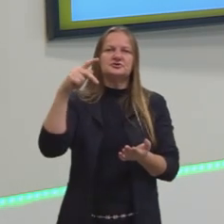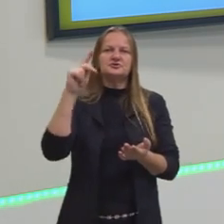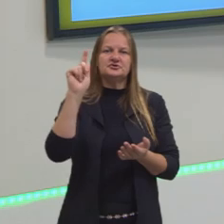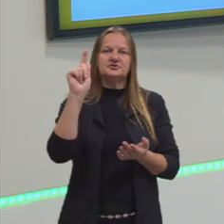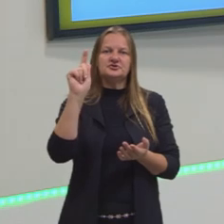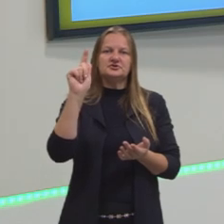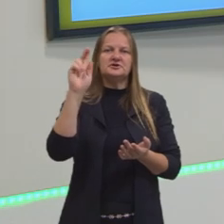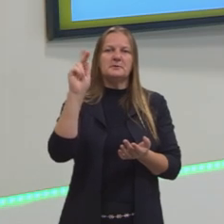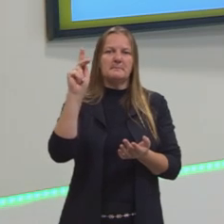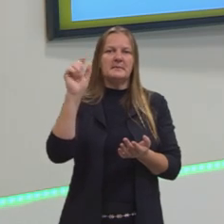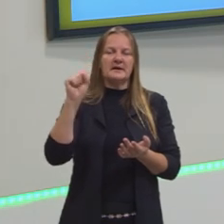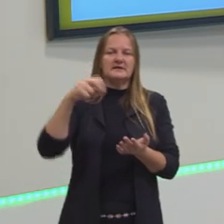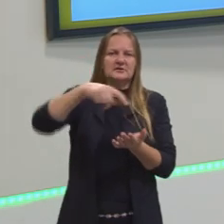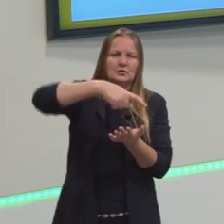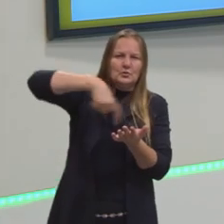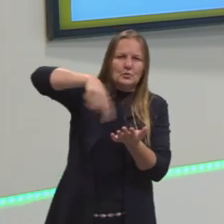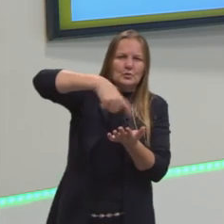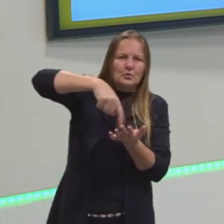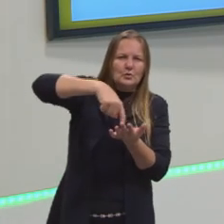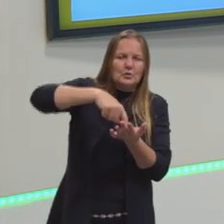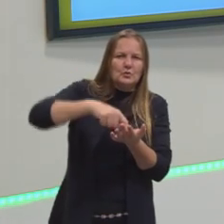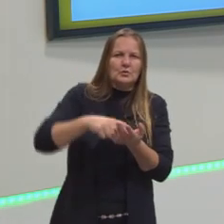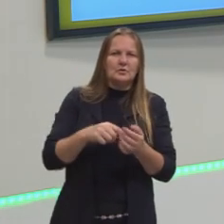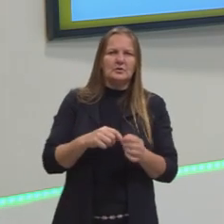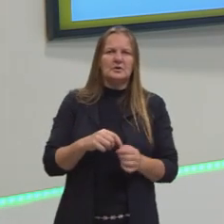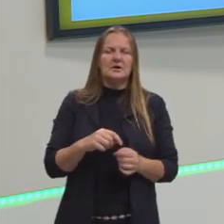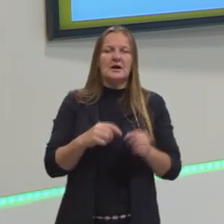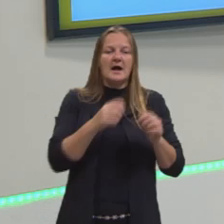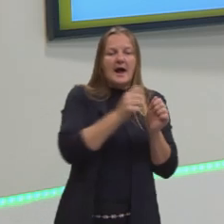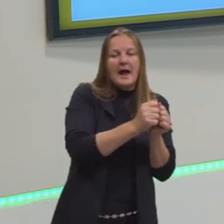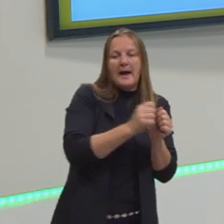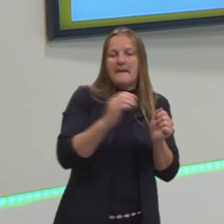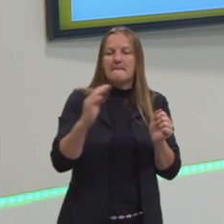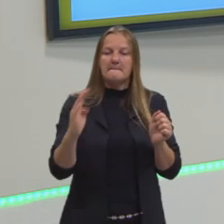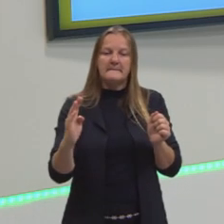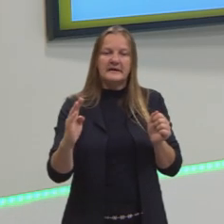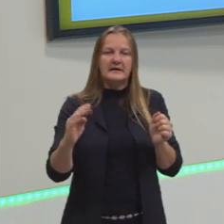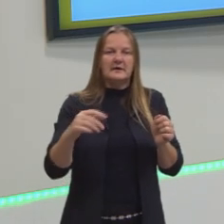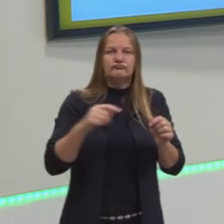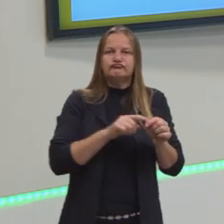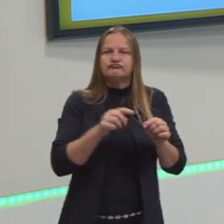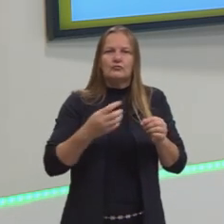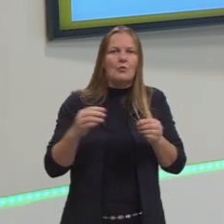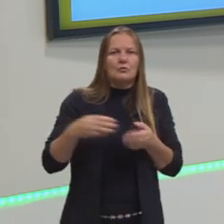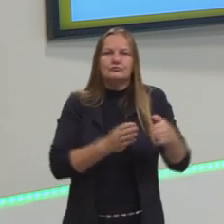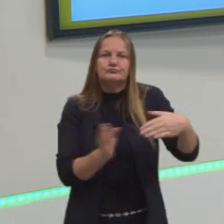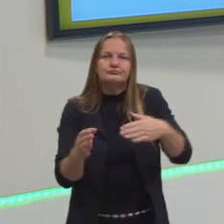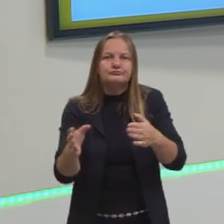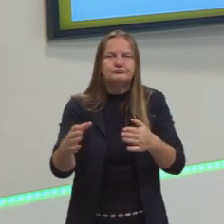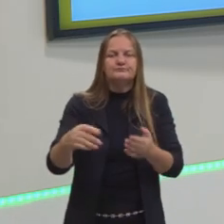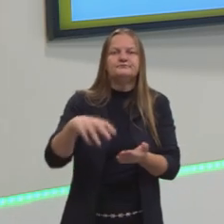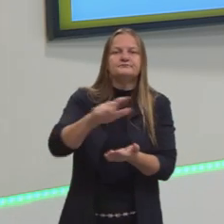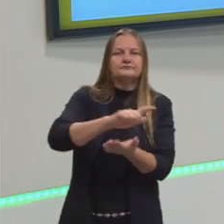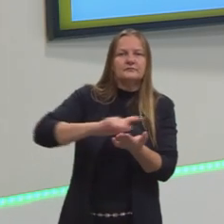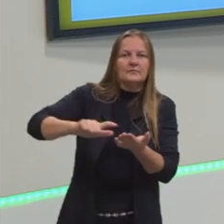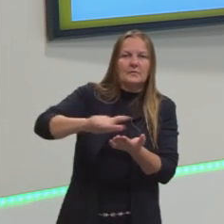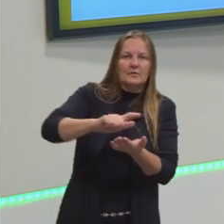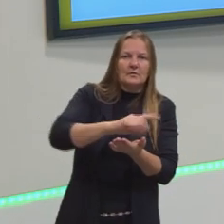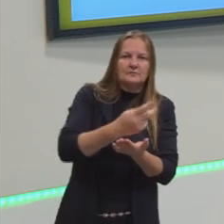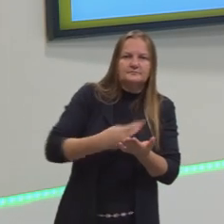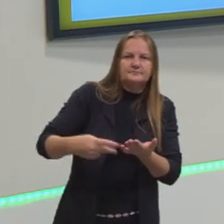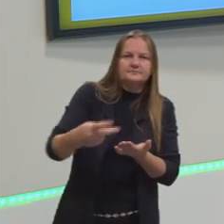para se dirigir, ou deslocar do ponto A ao ponto B, utiliza o recurso também da cartografia, que advém da